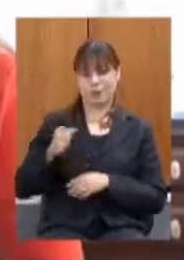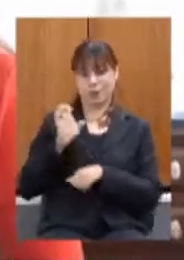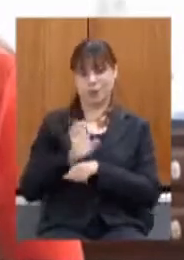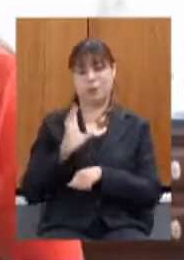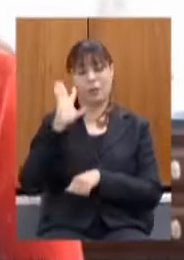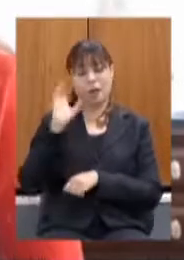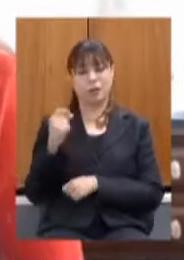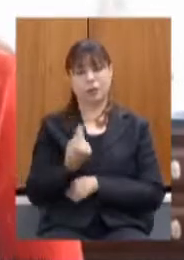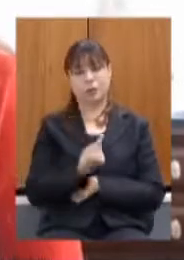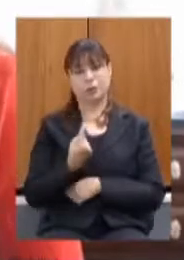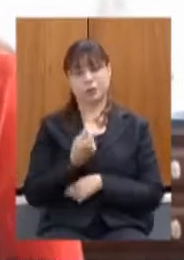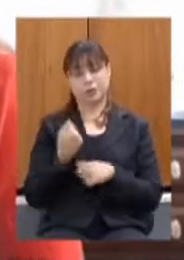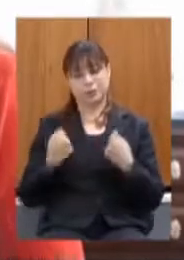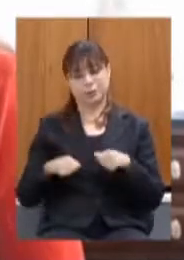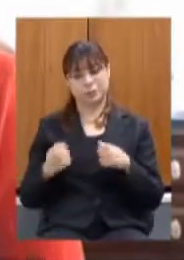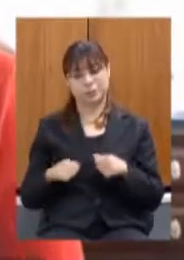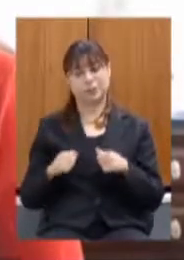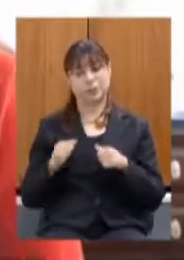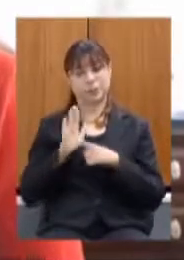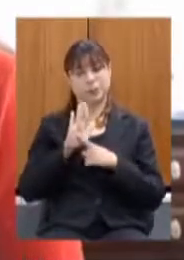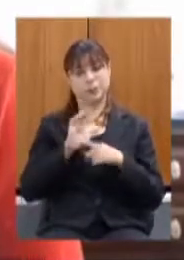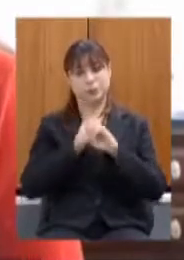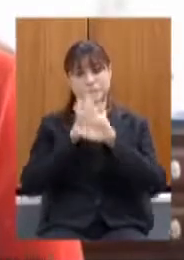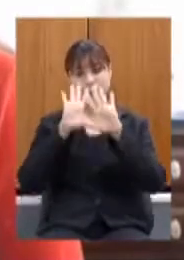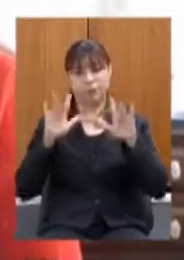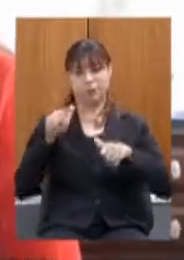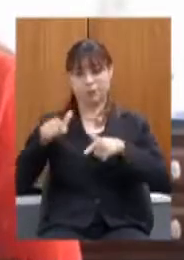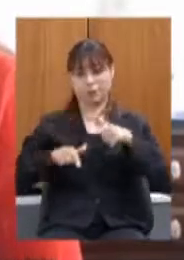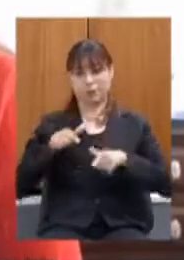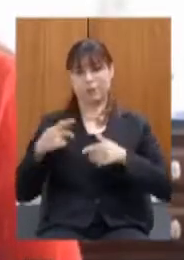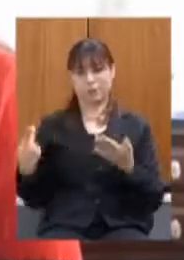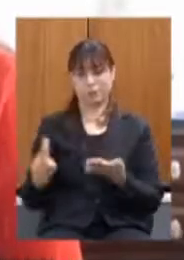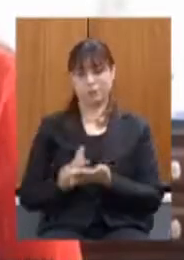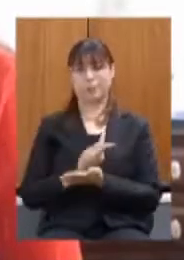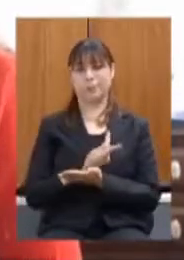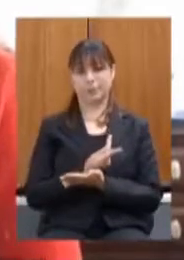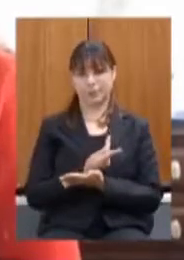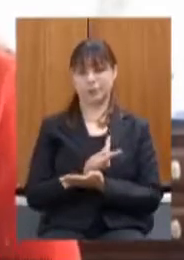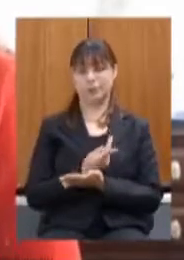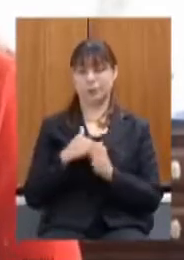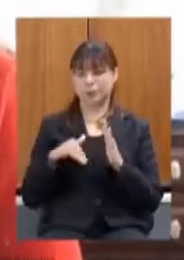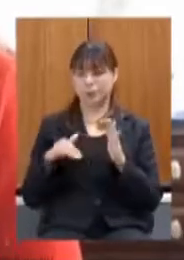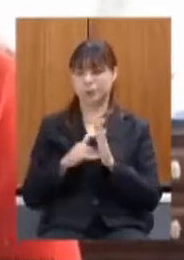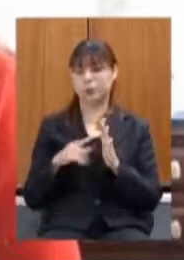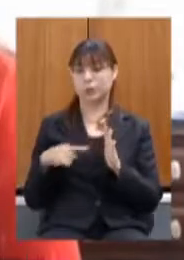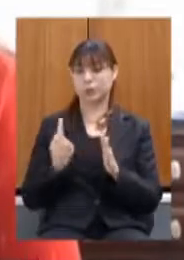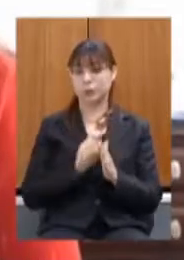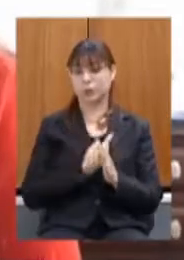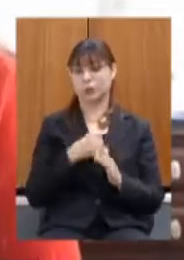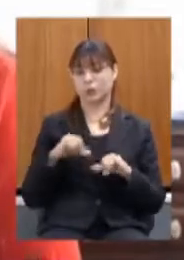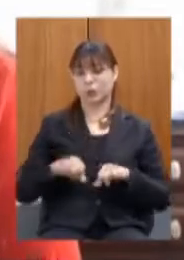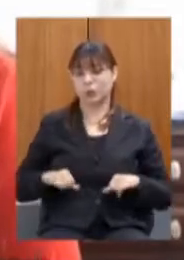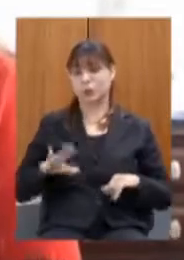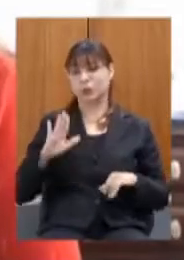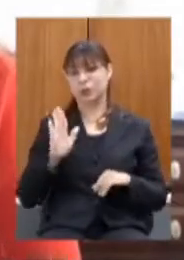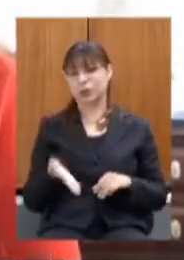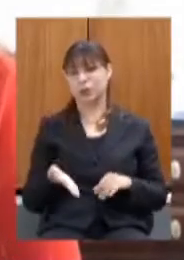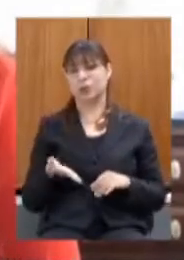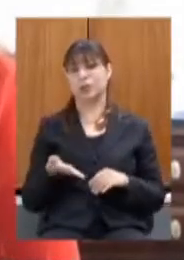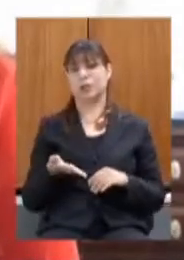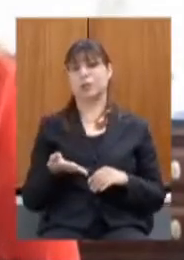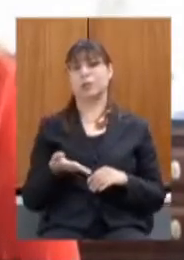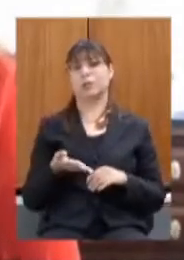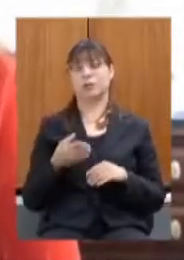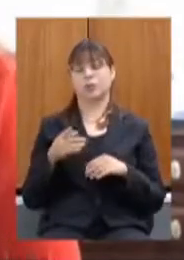acho que a gente precisa deixar claro essas ações que estão sendo feitas e tudo que nós passamos com relação ao desastre de